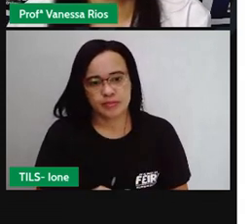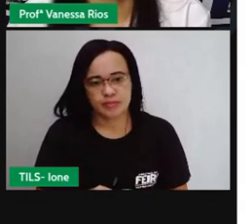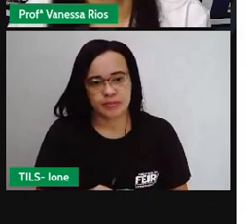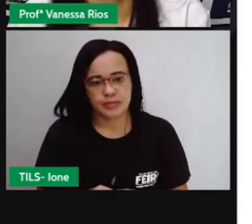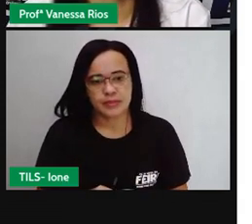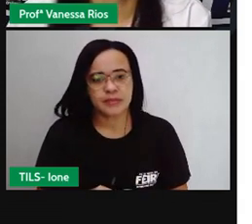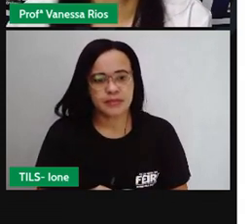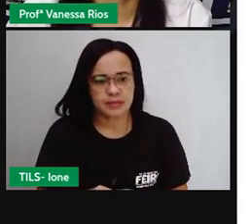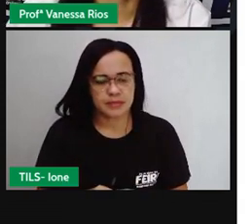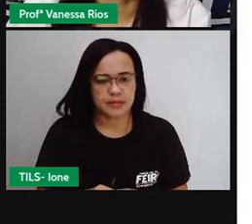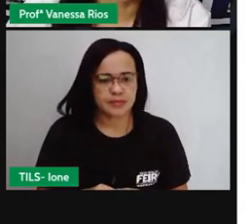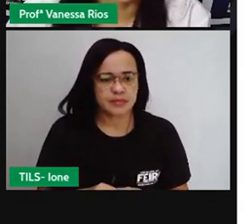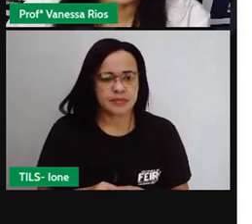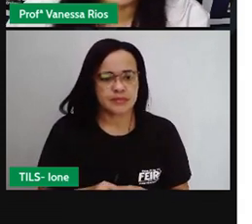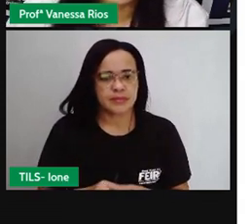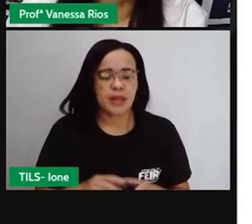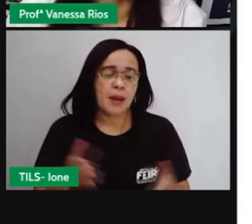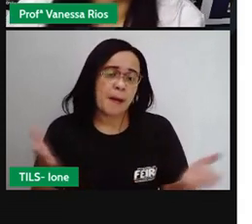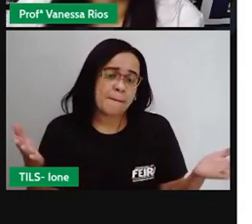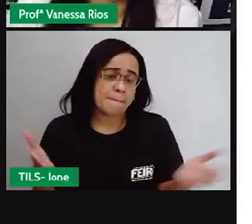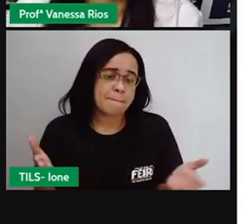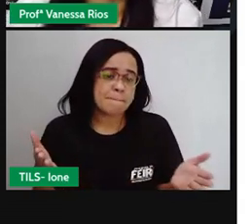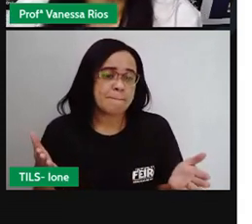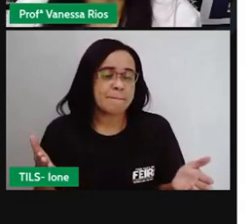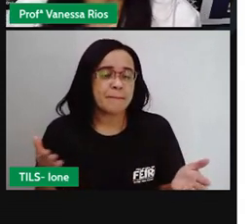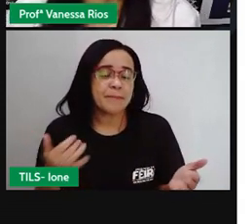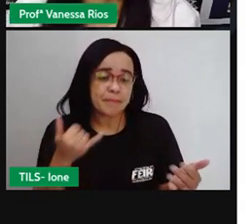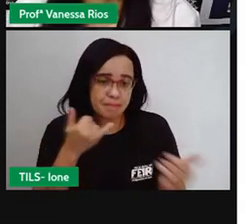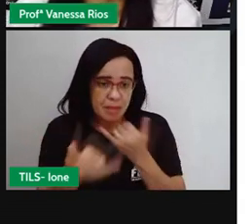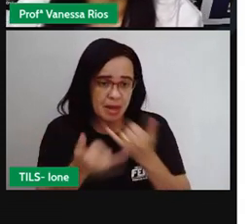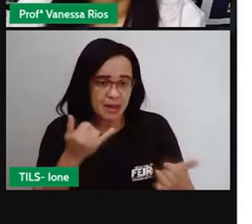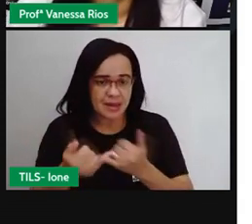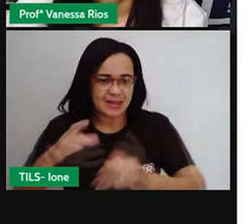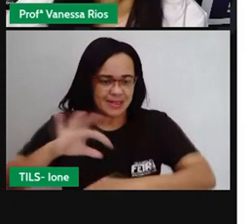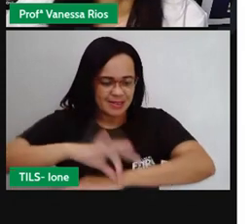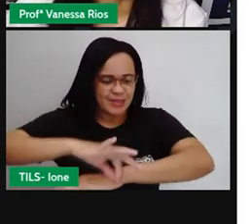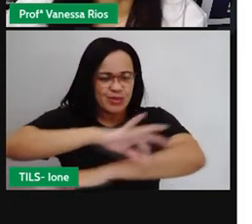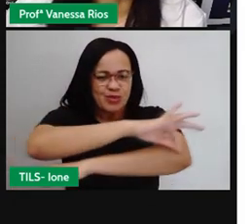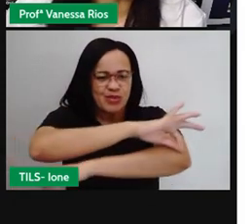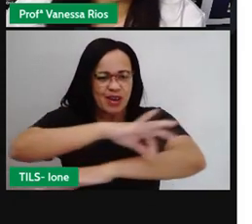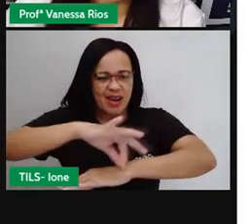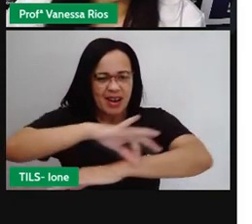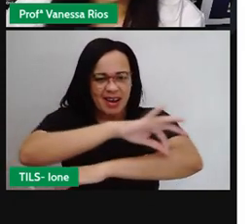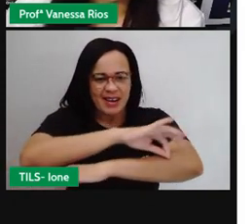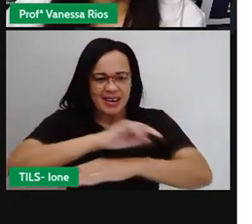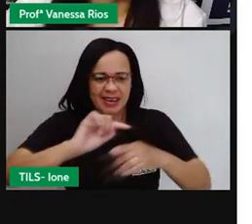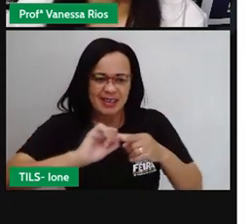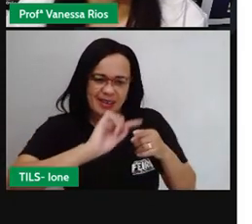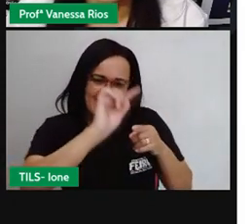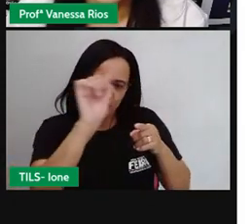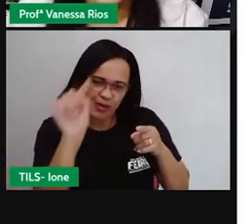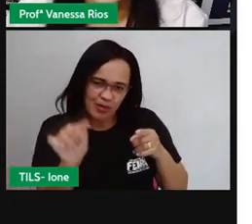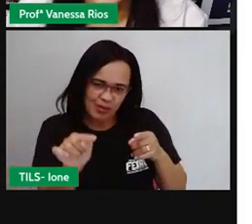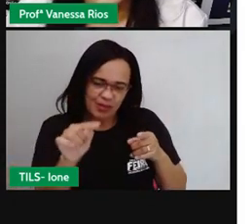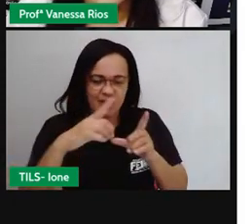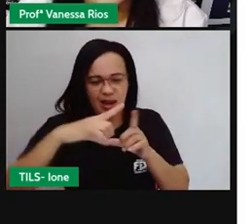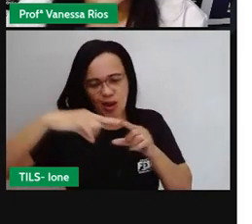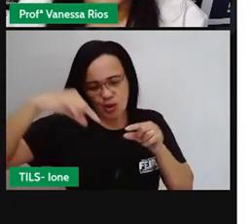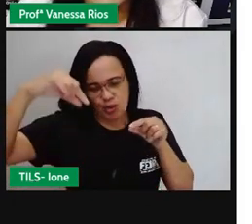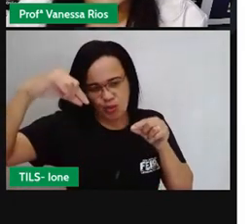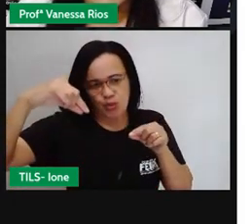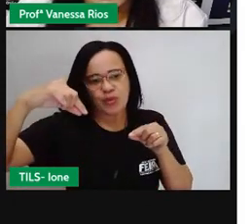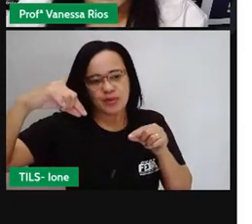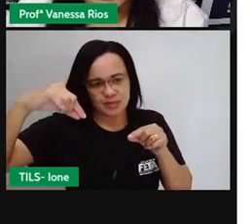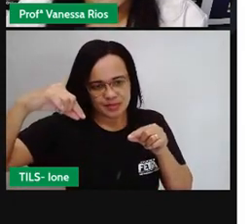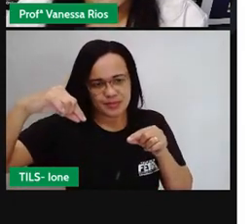ah, é uma régua de meia lua, não é? Porque aparece aí um círculo pela metade, mas com medidas,